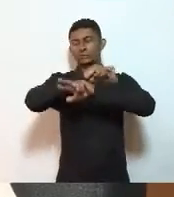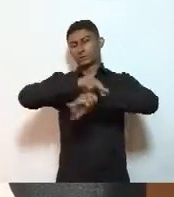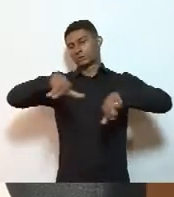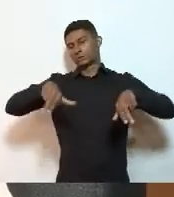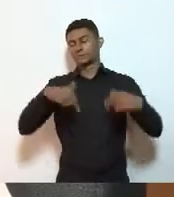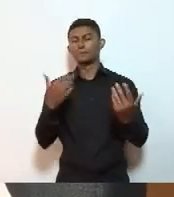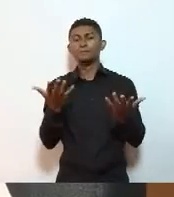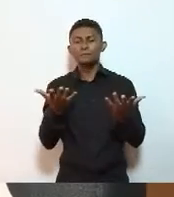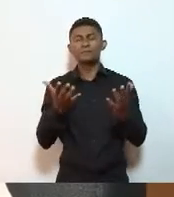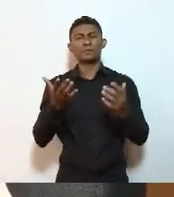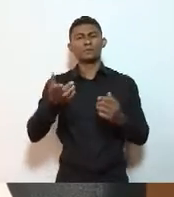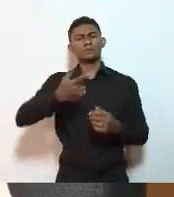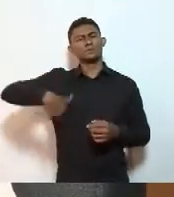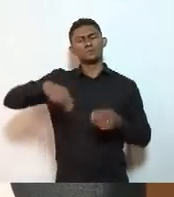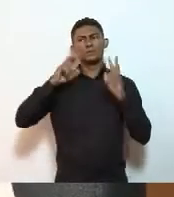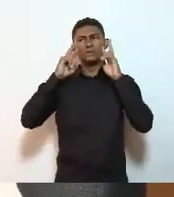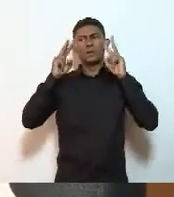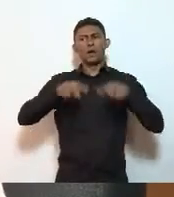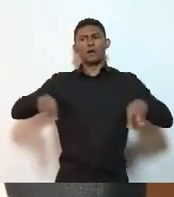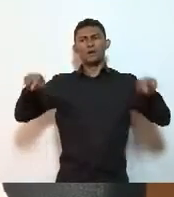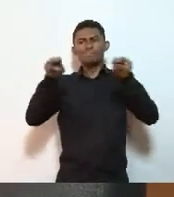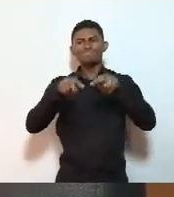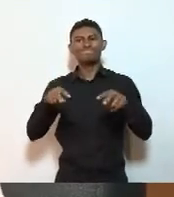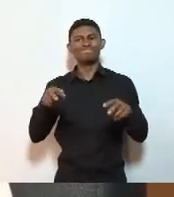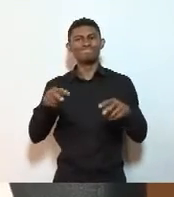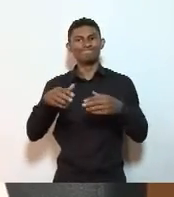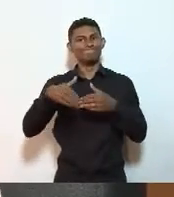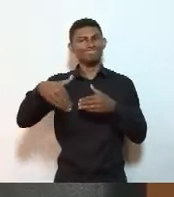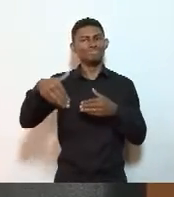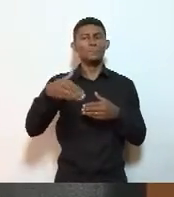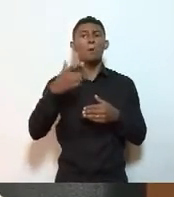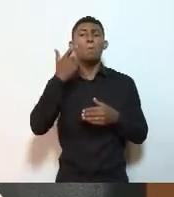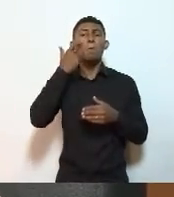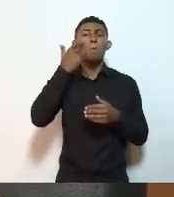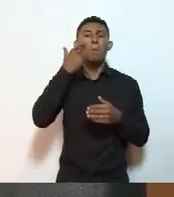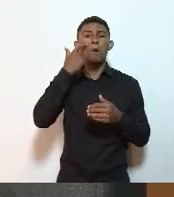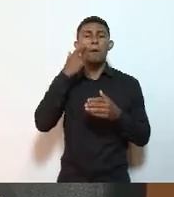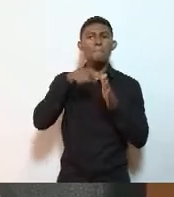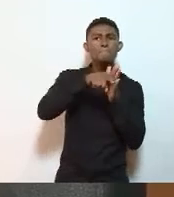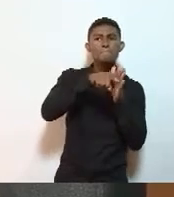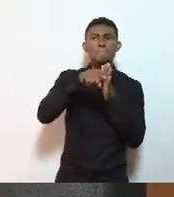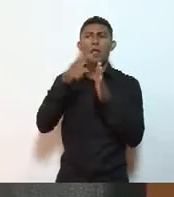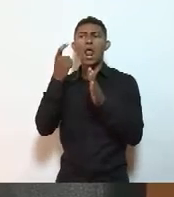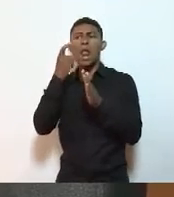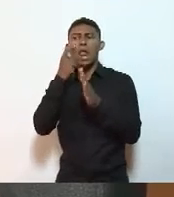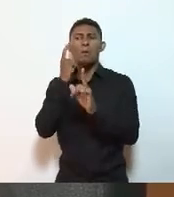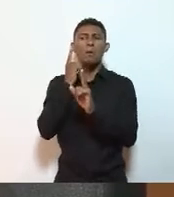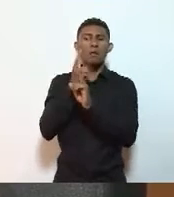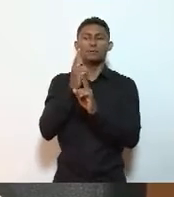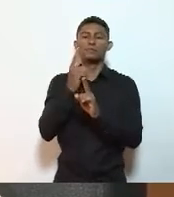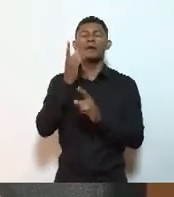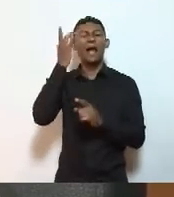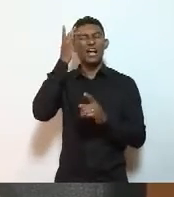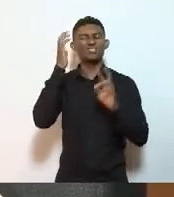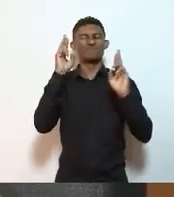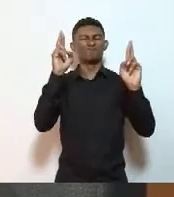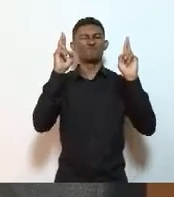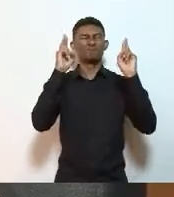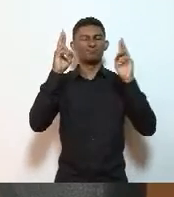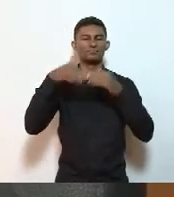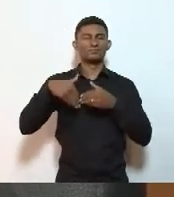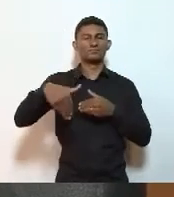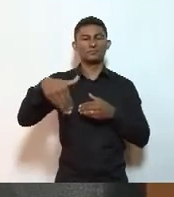olhar para o que vem, um balanço que ainda não fizemos, inclusive, eu acho que essa esperança vai ser mais